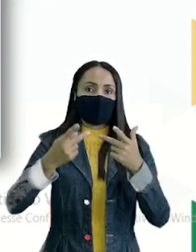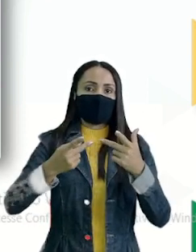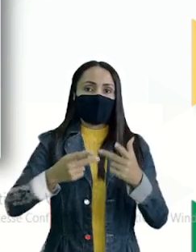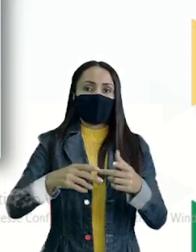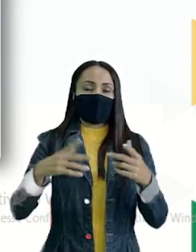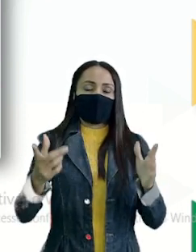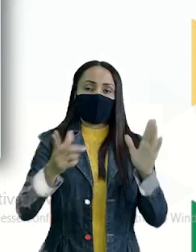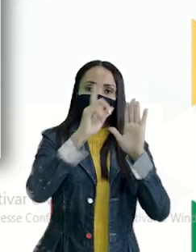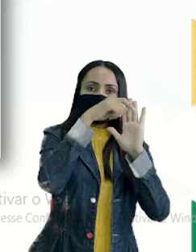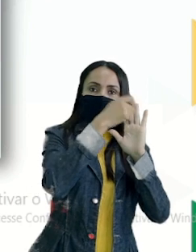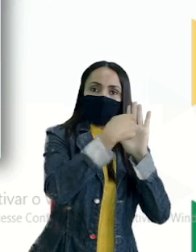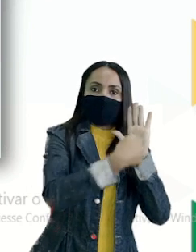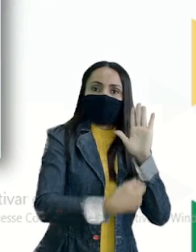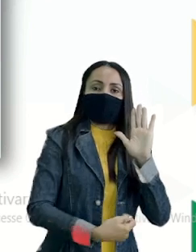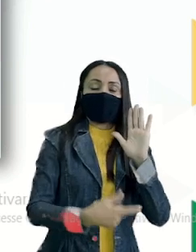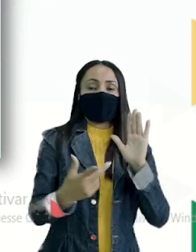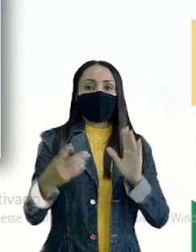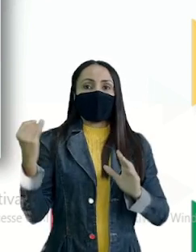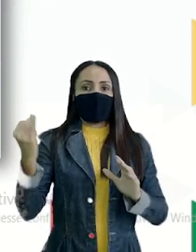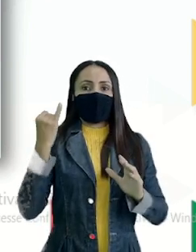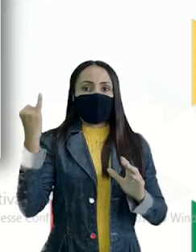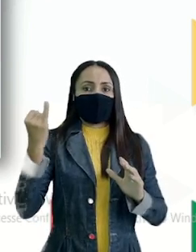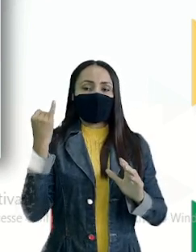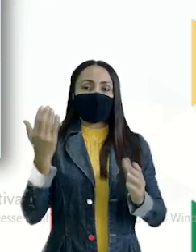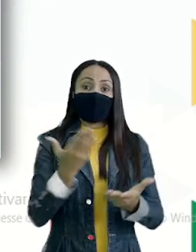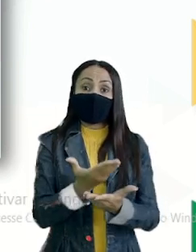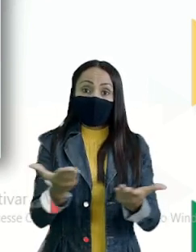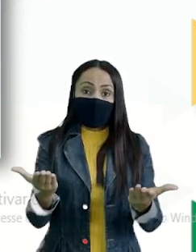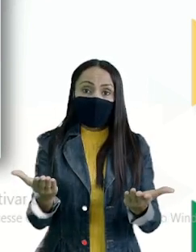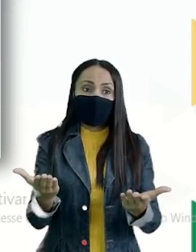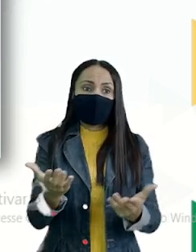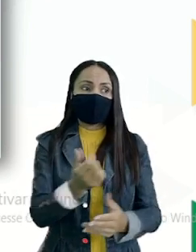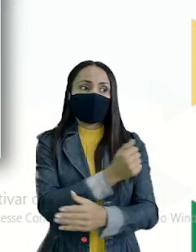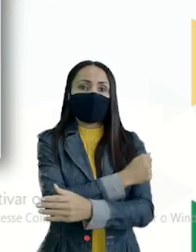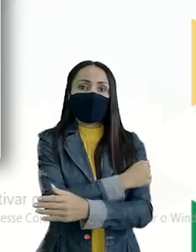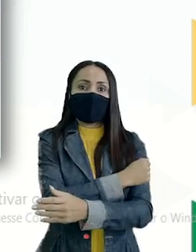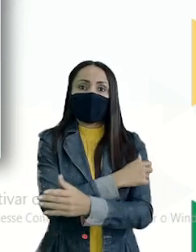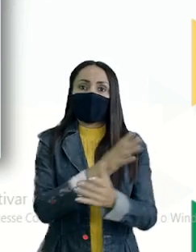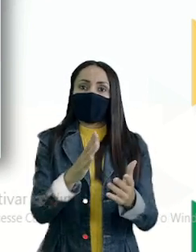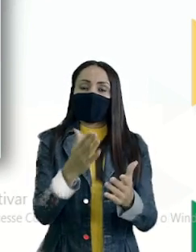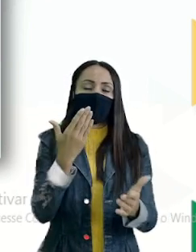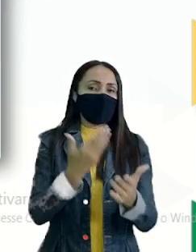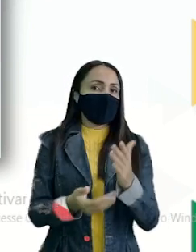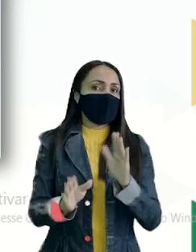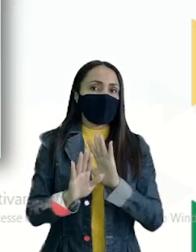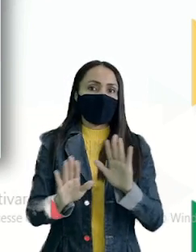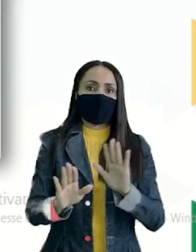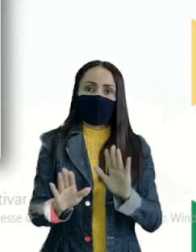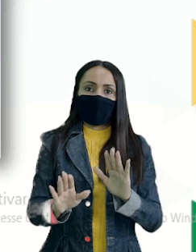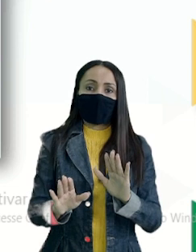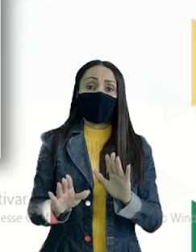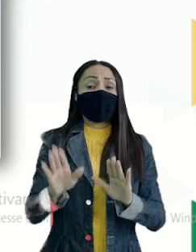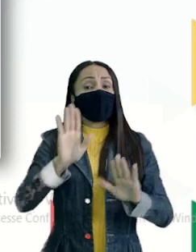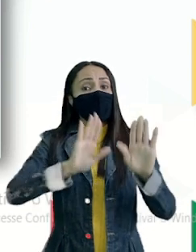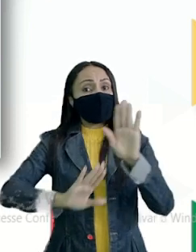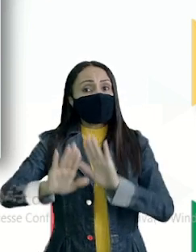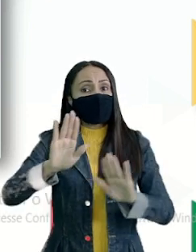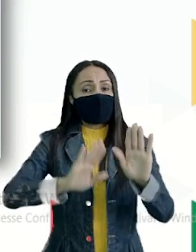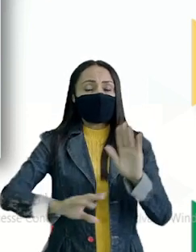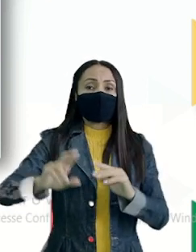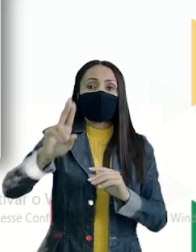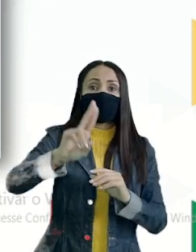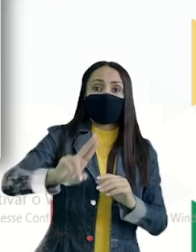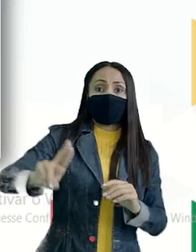na grafia O importante É que você estudante Não perca Não erre Certo Cuidado com o uso